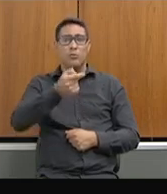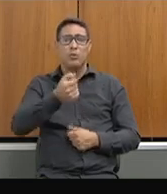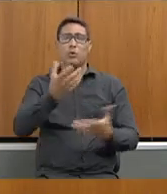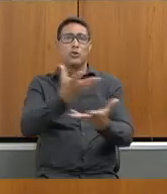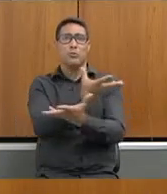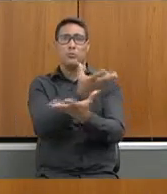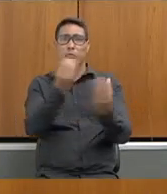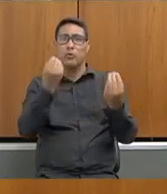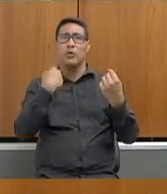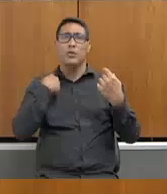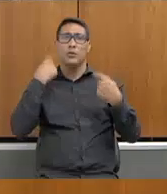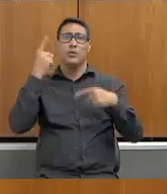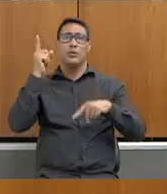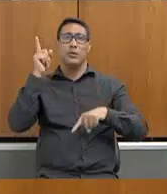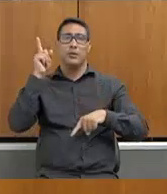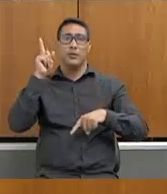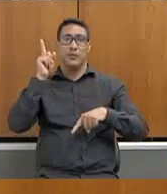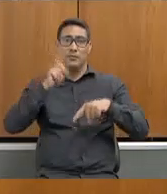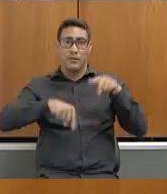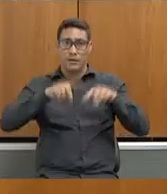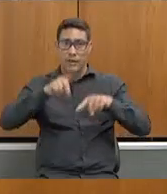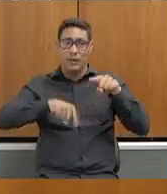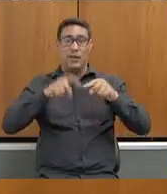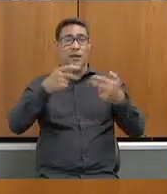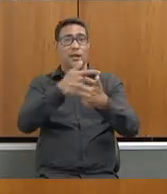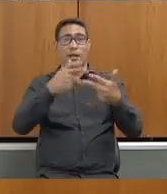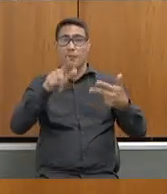materiais, deputado? Mas é importante.